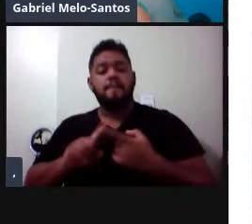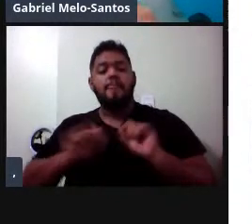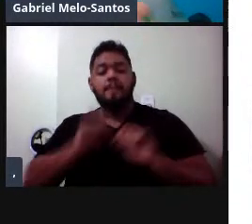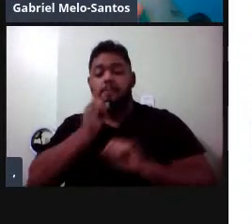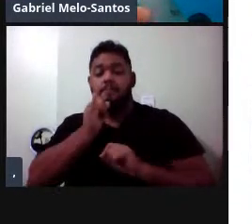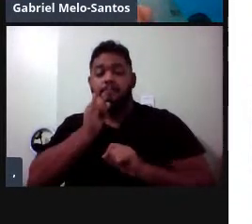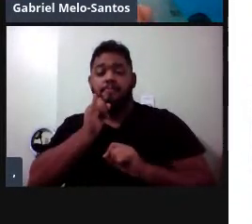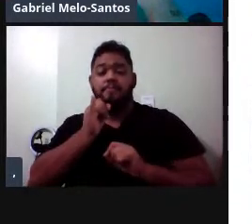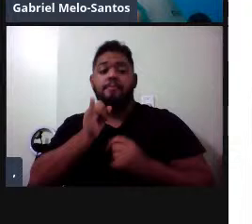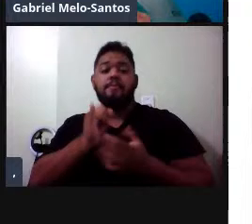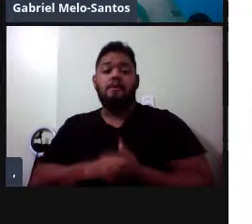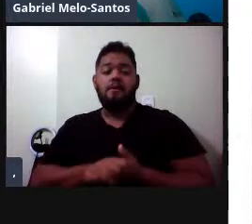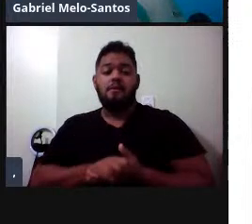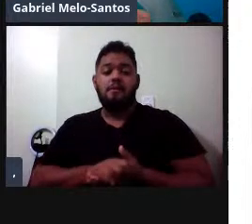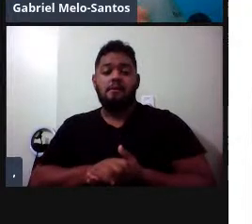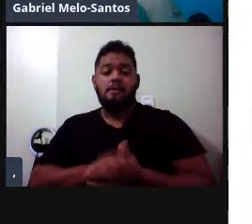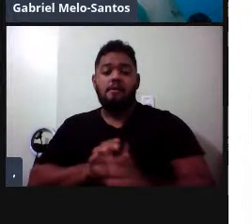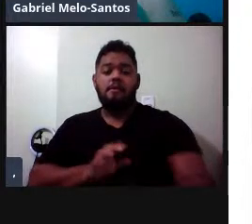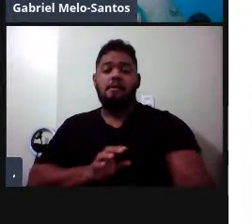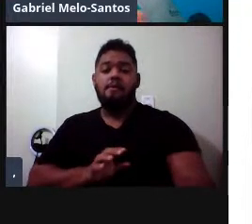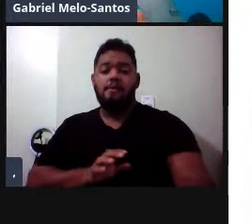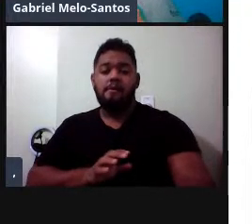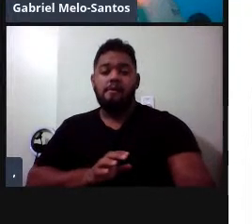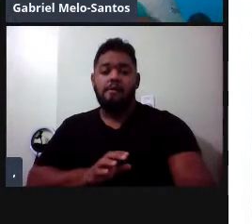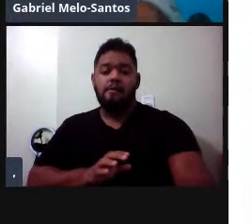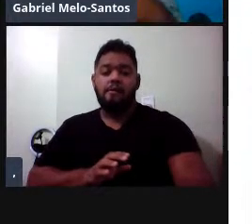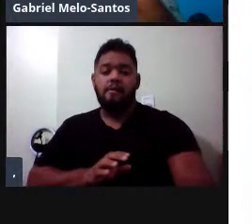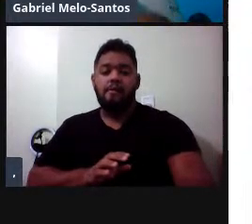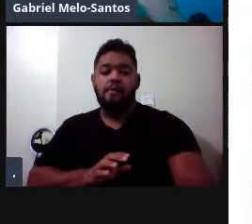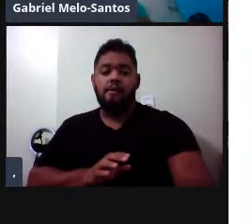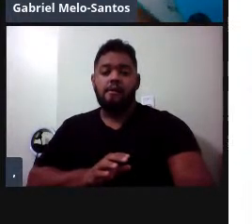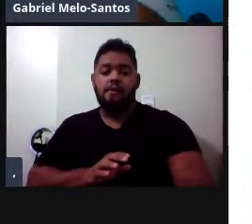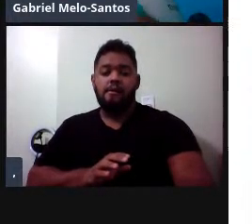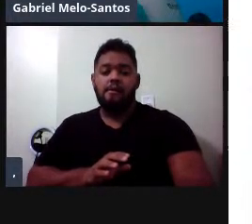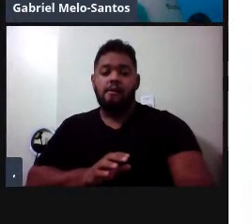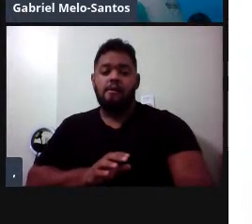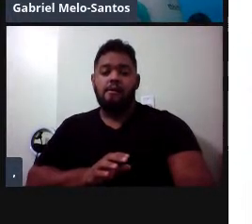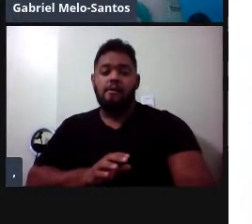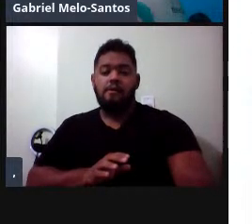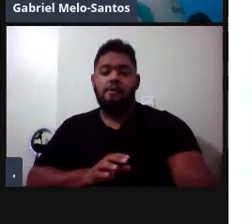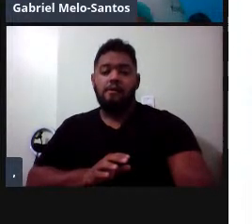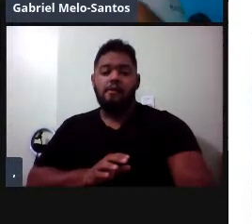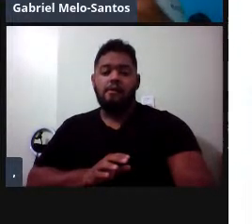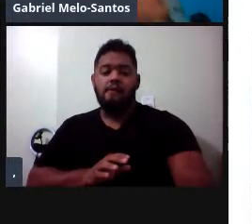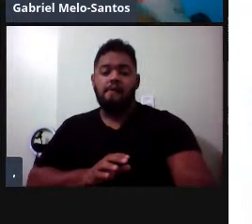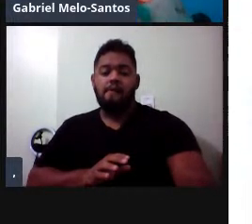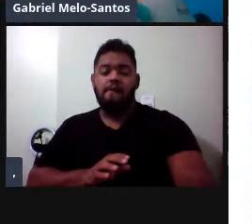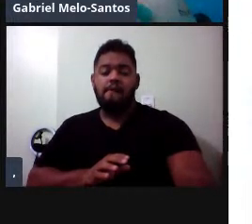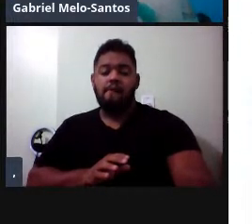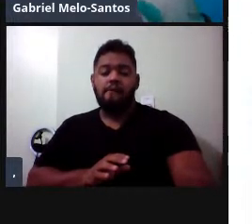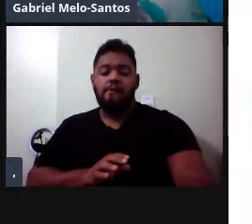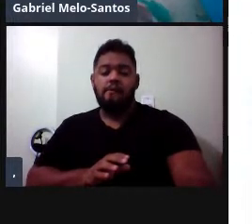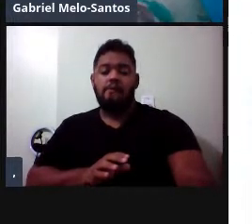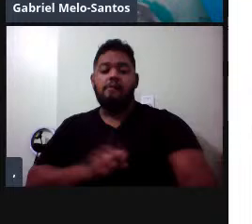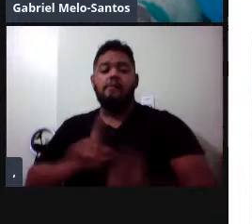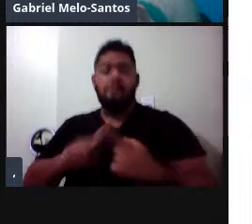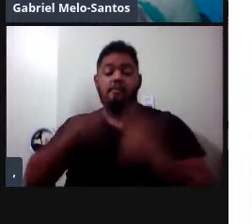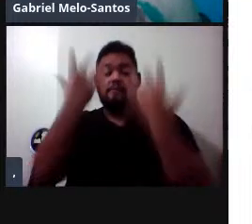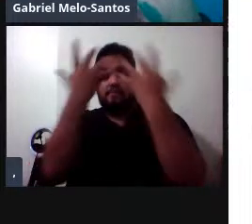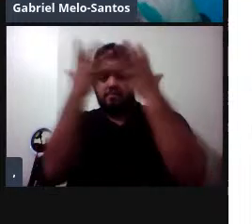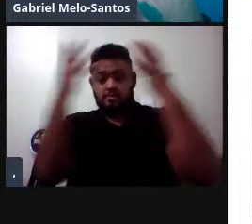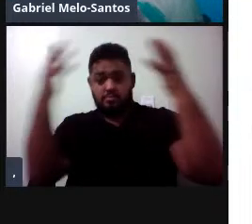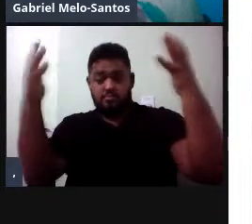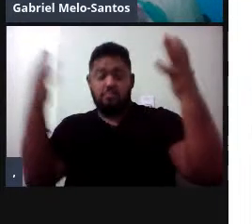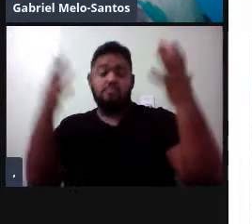informações possíveis da área, dos arredores. Qual tipo de margem, se era rochoso, se era floresta, se